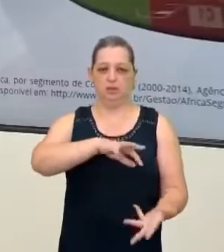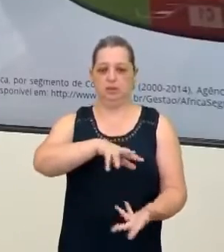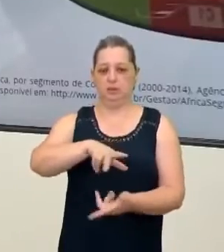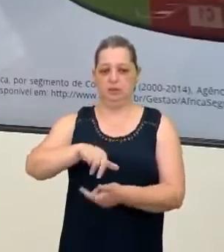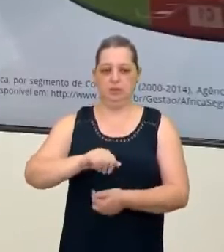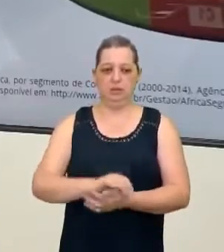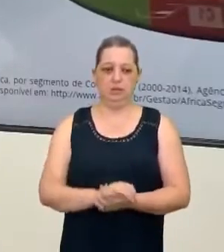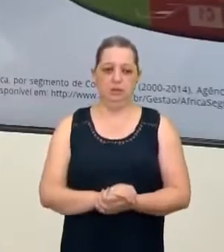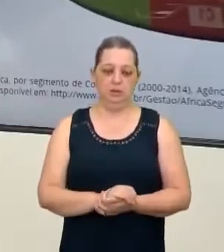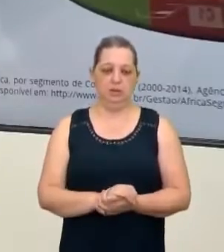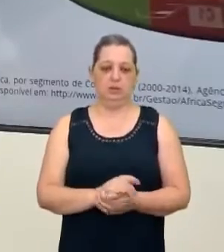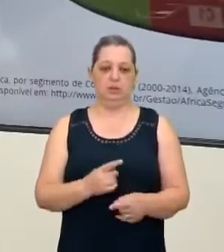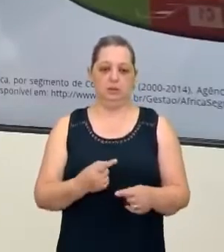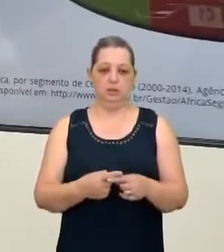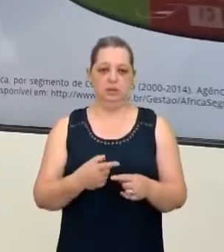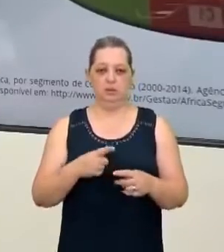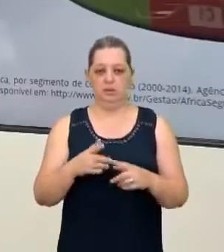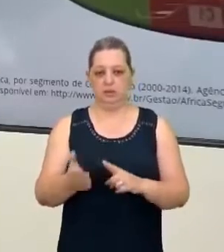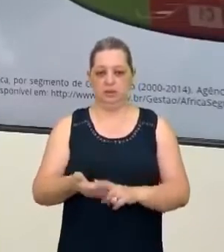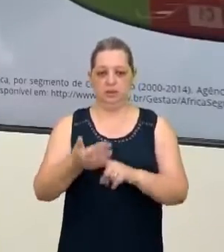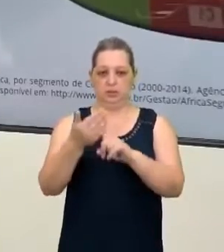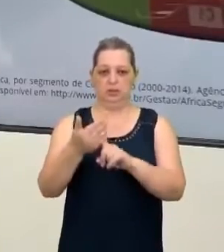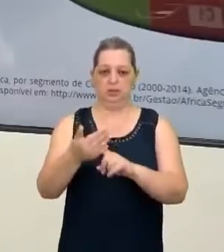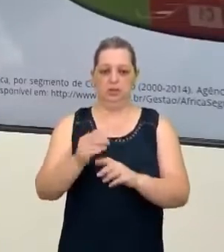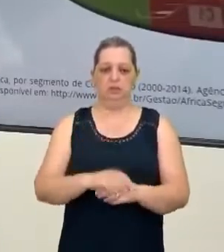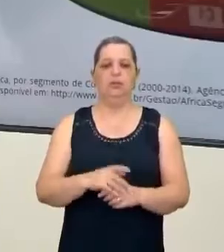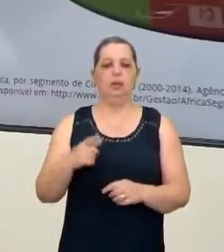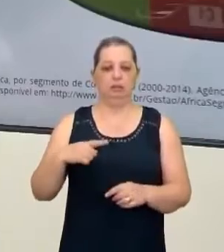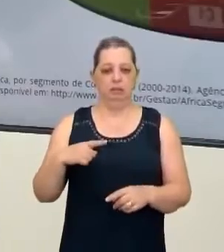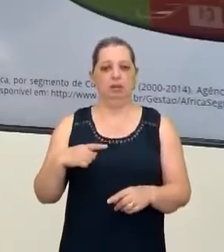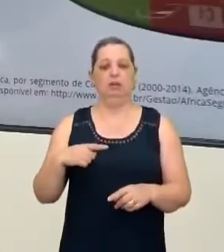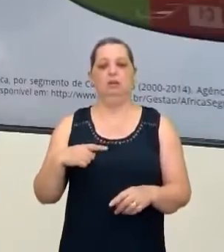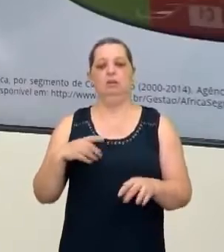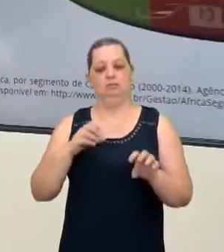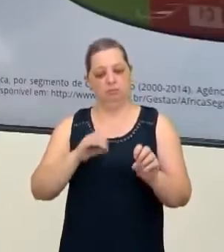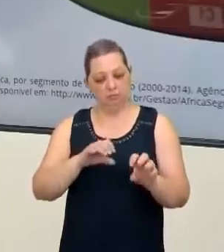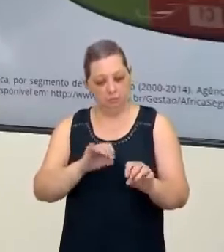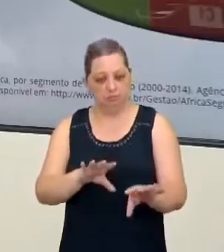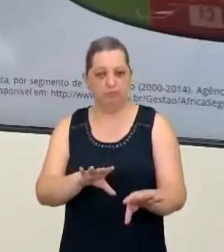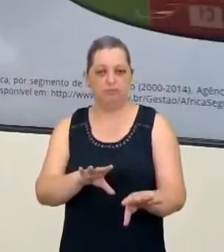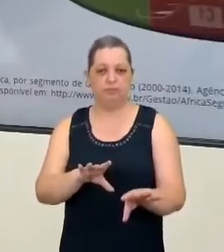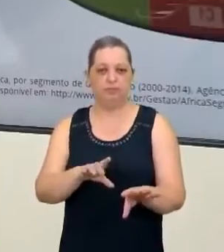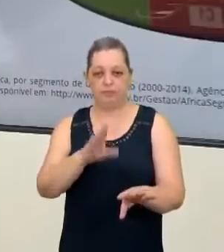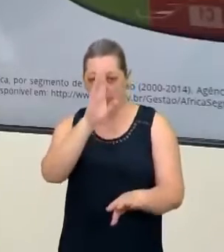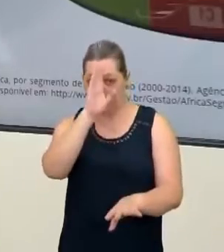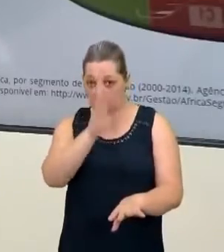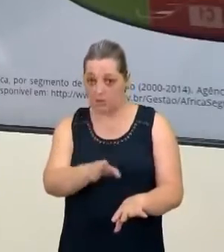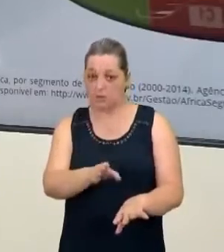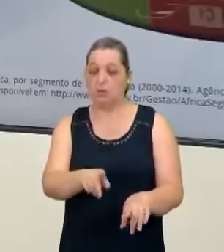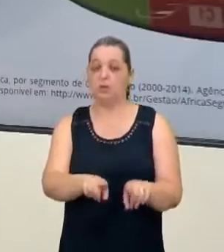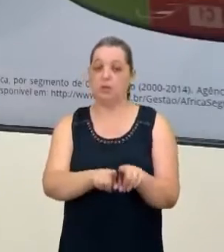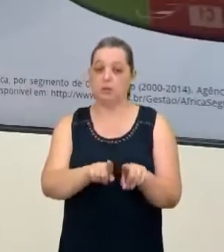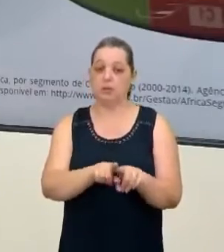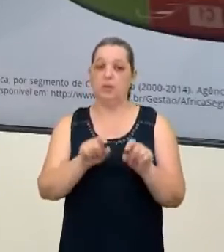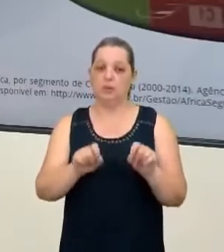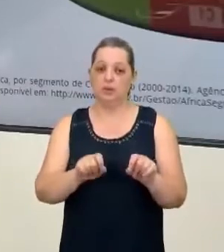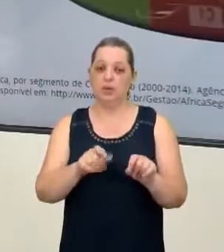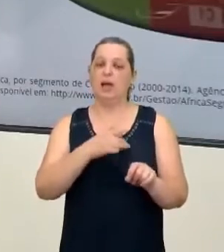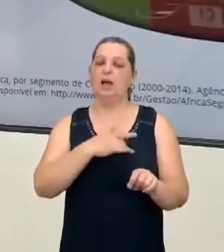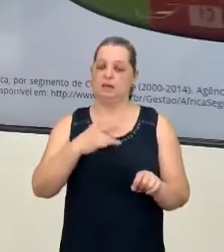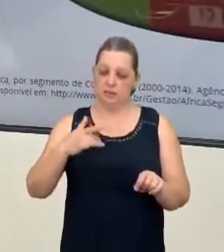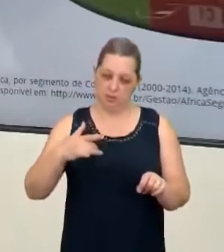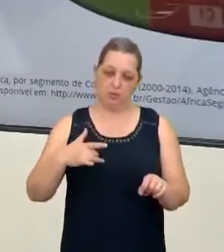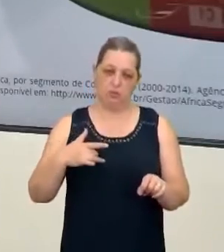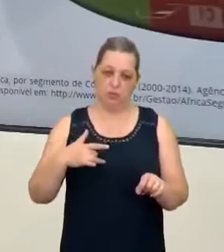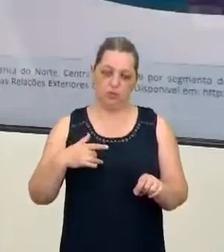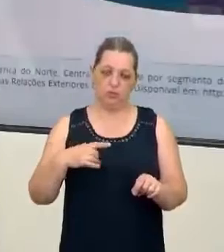também tecnológico para a agricultura, mas tem que ter educação, né, com o primordial e também tem que ter como a saúde.